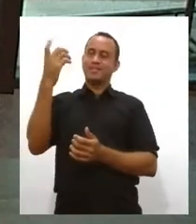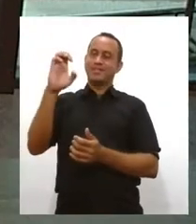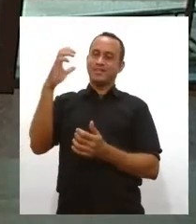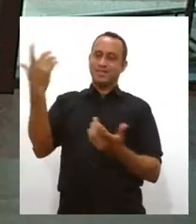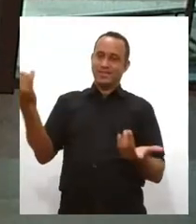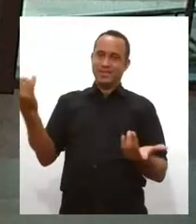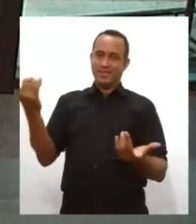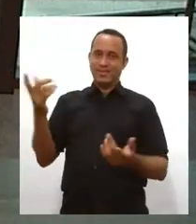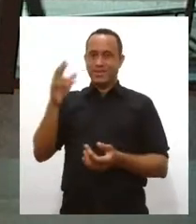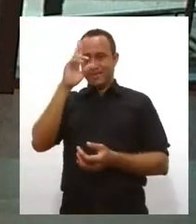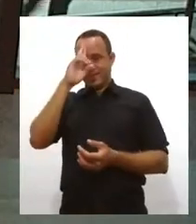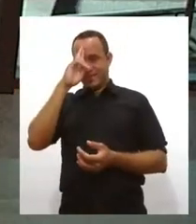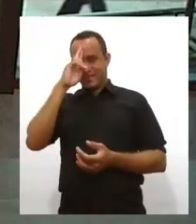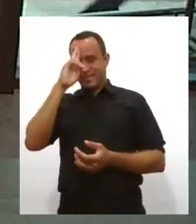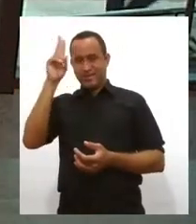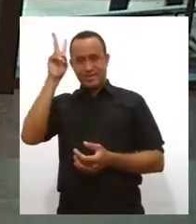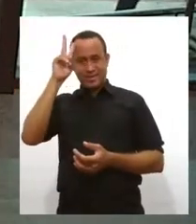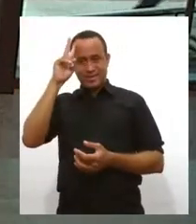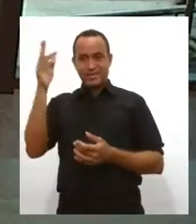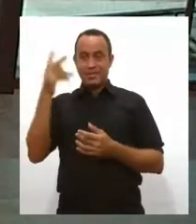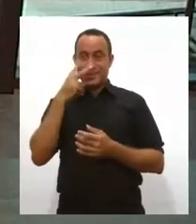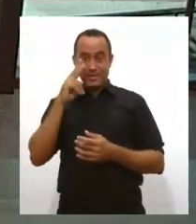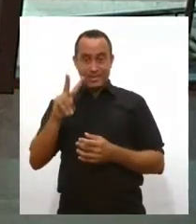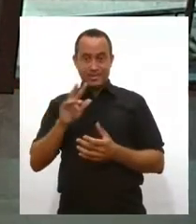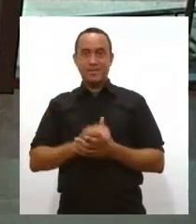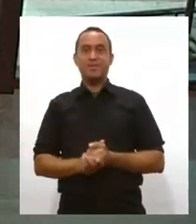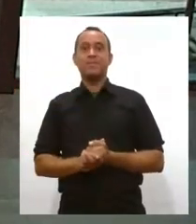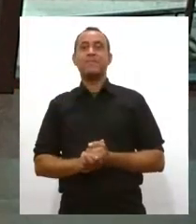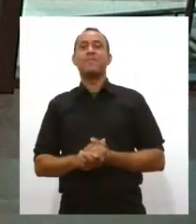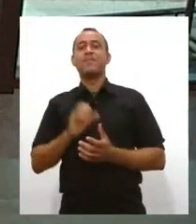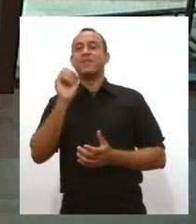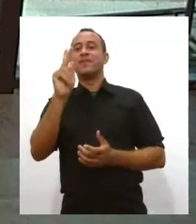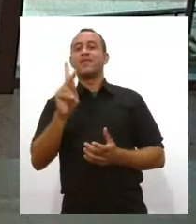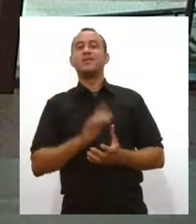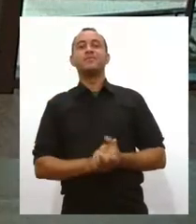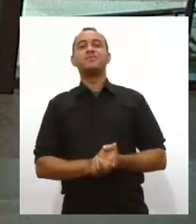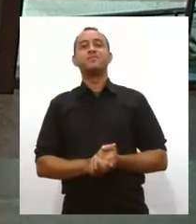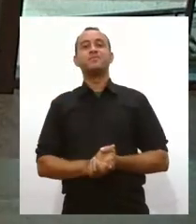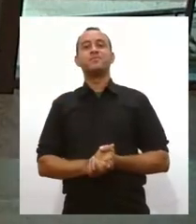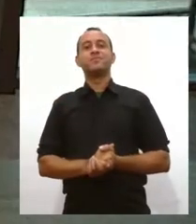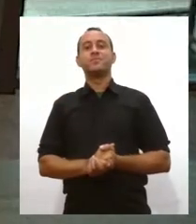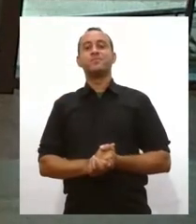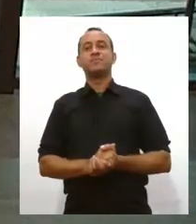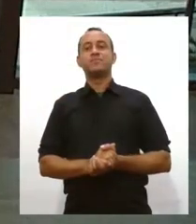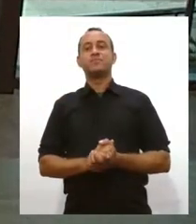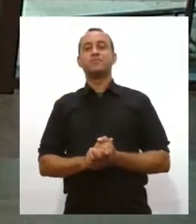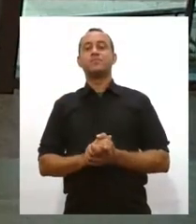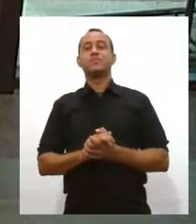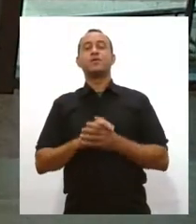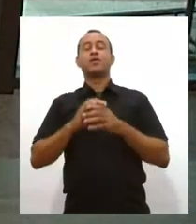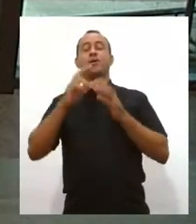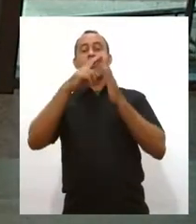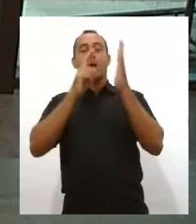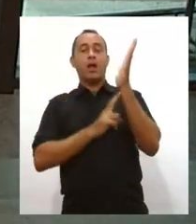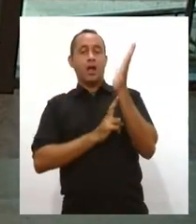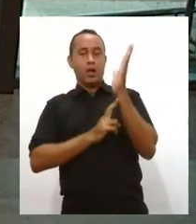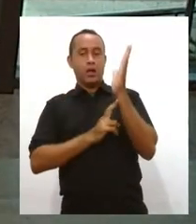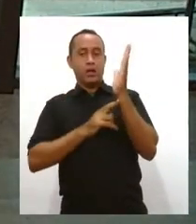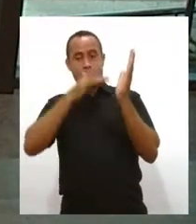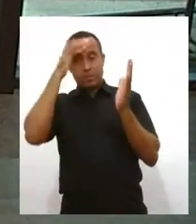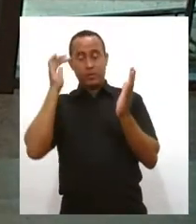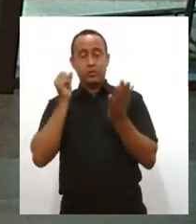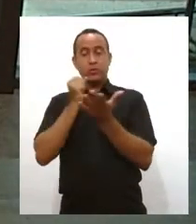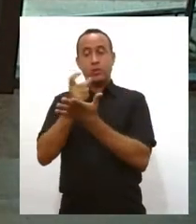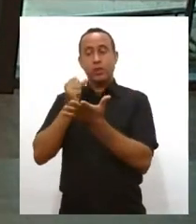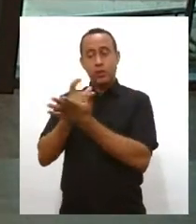imperdível. Todos convidados para acompanhar. Muito bem. O Código de Defesa do Consumidor, hoje, dia 11 de